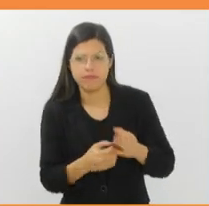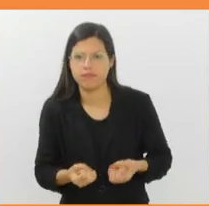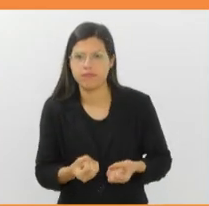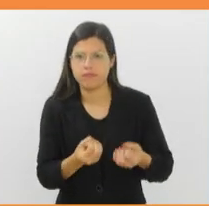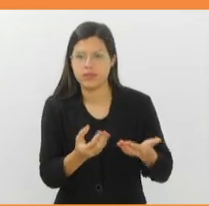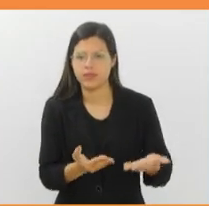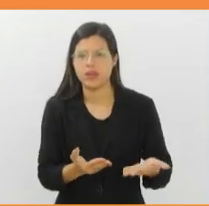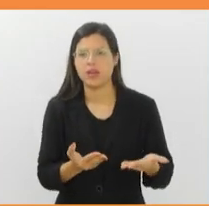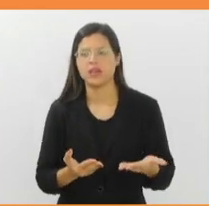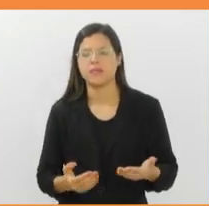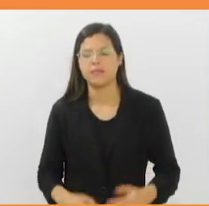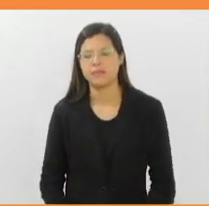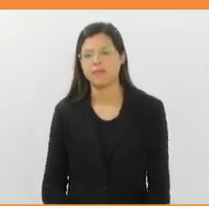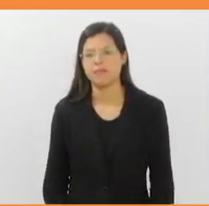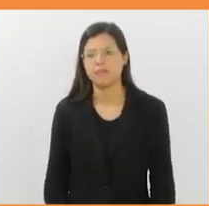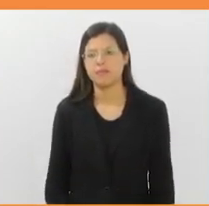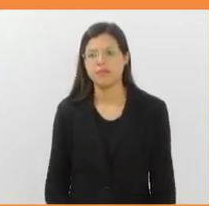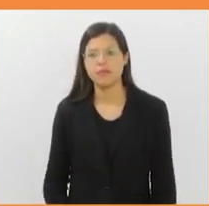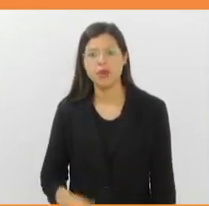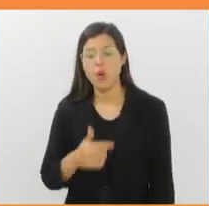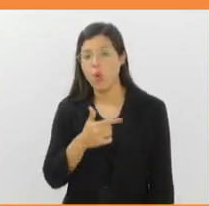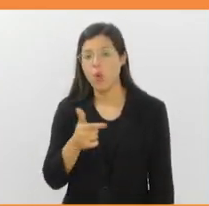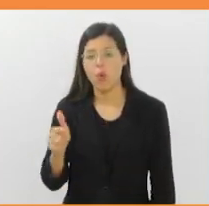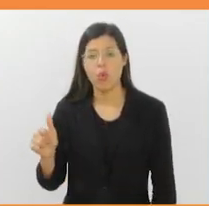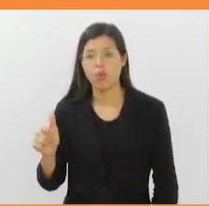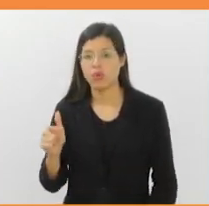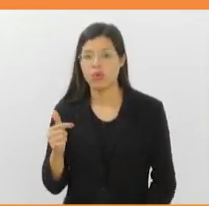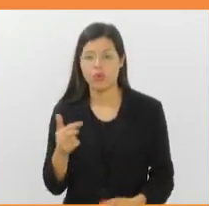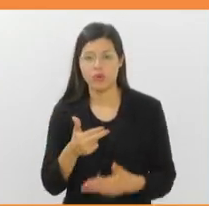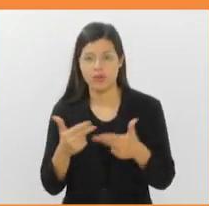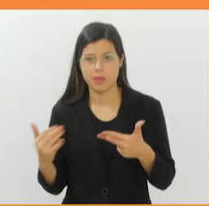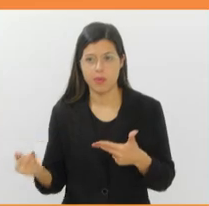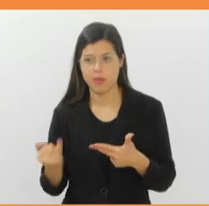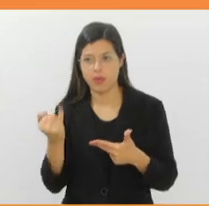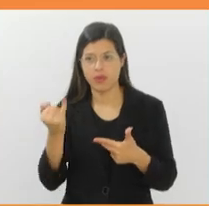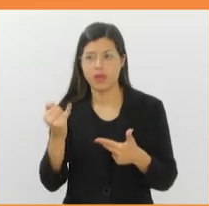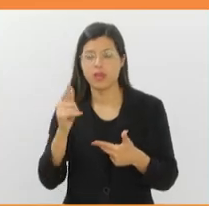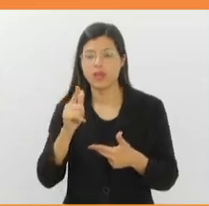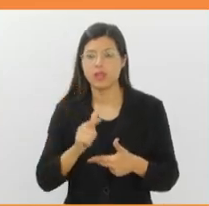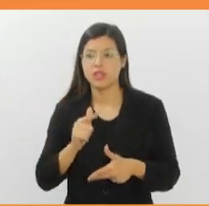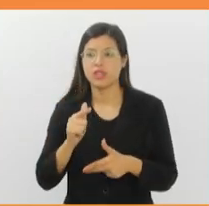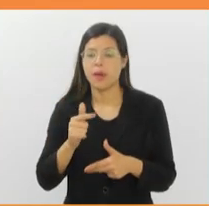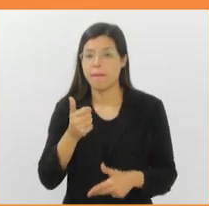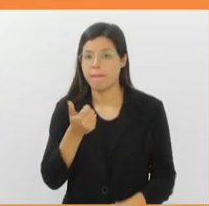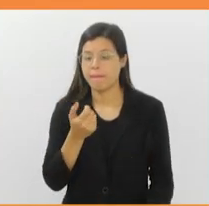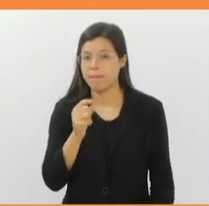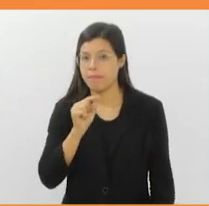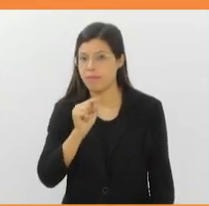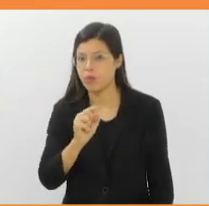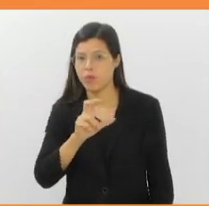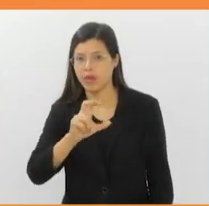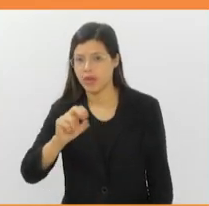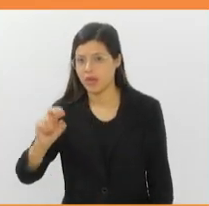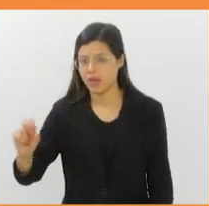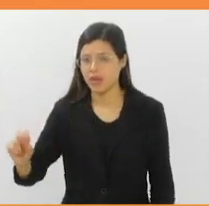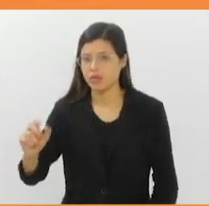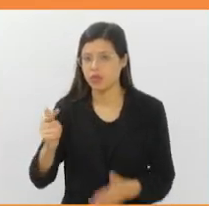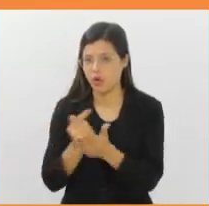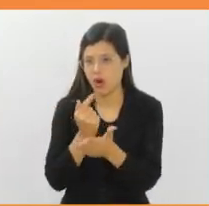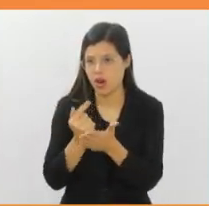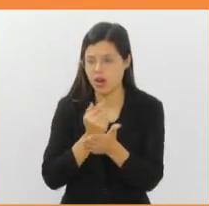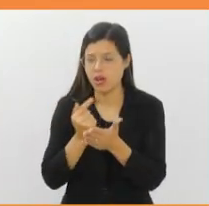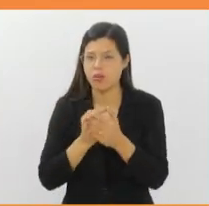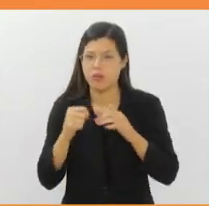corretamente destinados. Outro destaque do projeto é o intercâmbio de mais de 1.500 livros realizado entre os